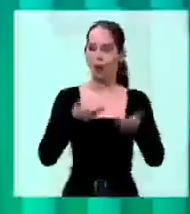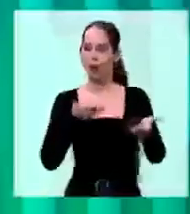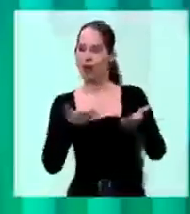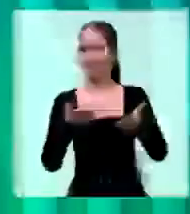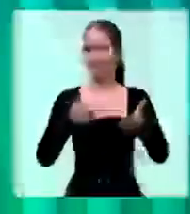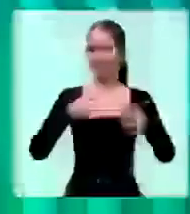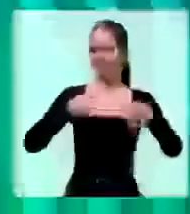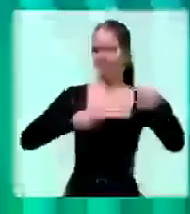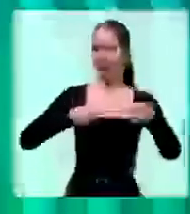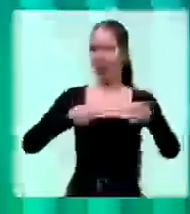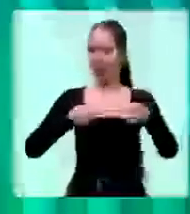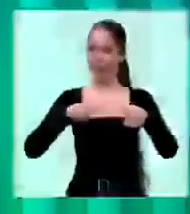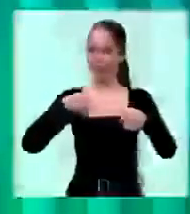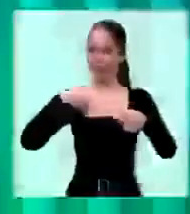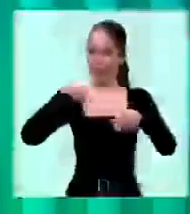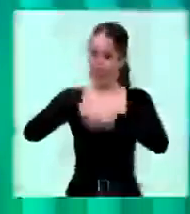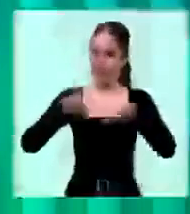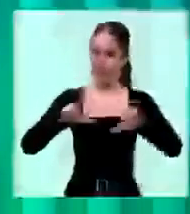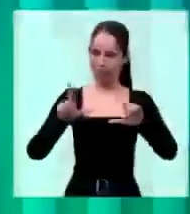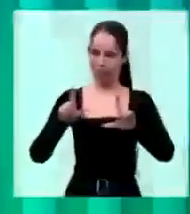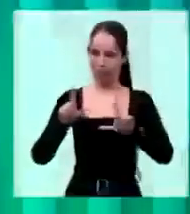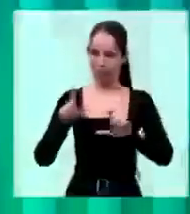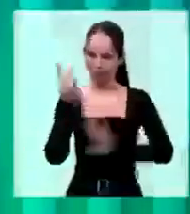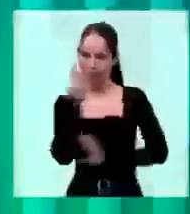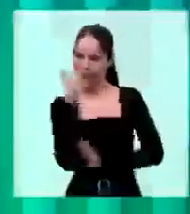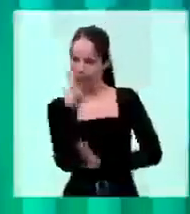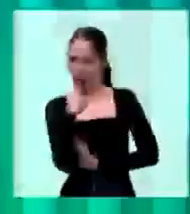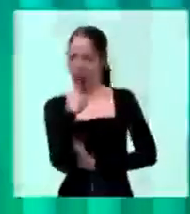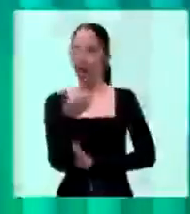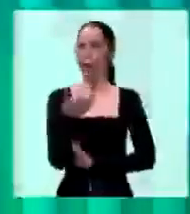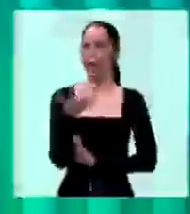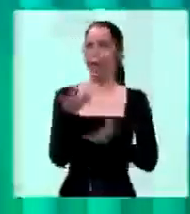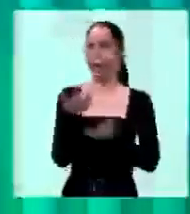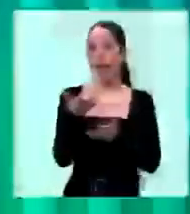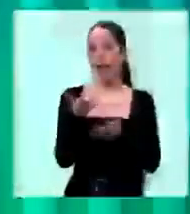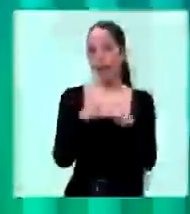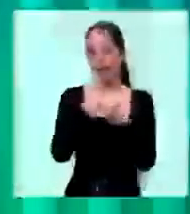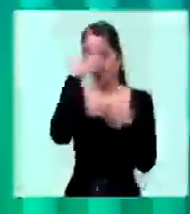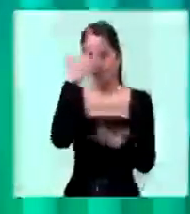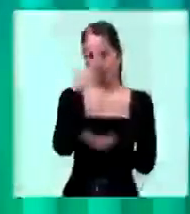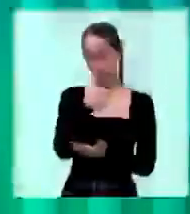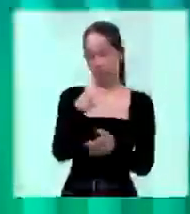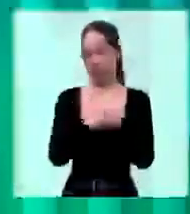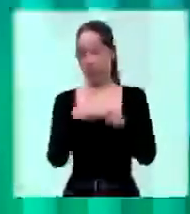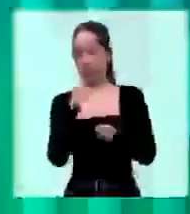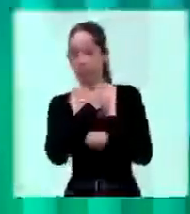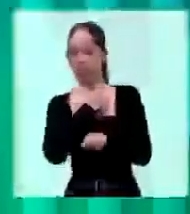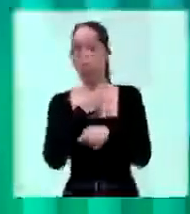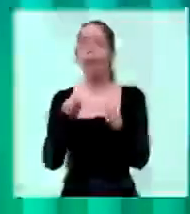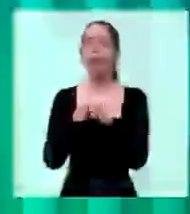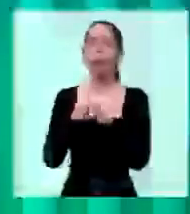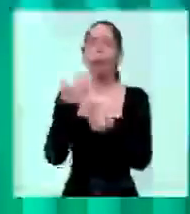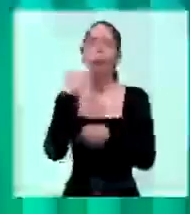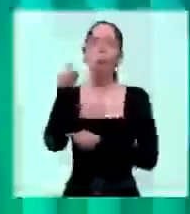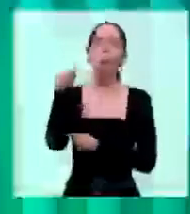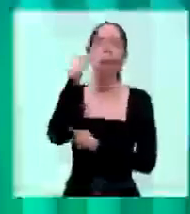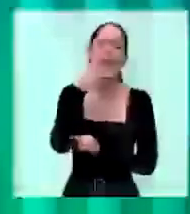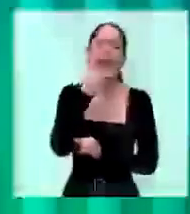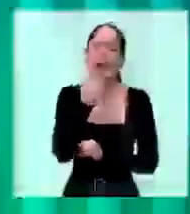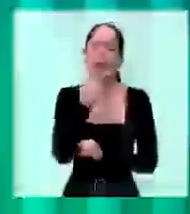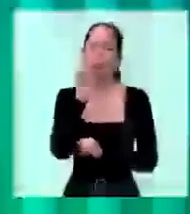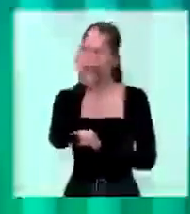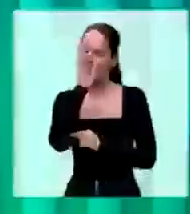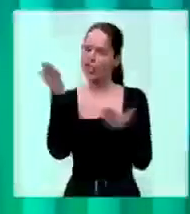ao Melo e fazer um pedido para o senhor e para a senhora que estão em casa nos assistindo. Eu sou muito agradecida por ter chegado ao segundo